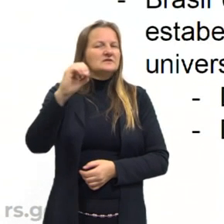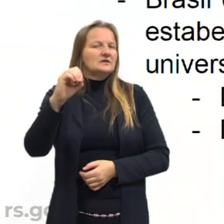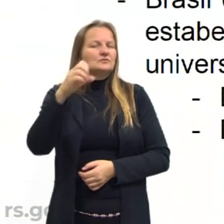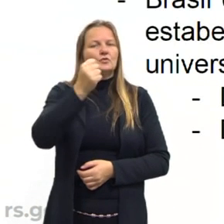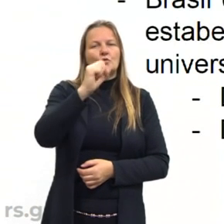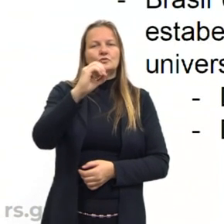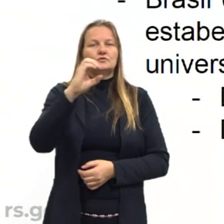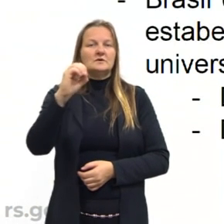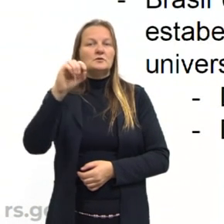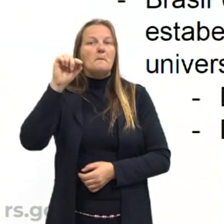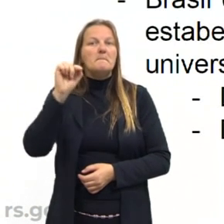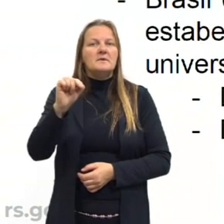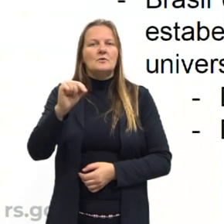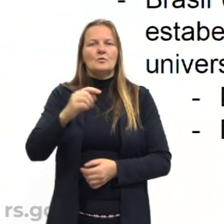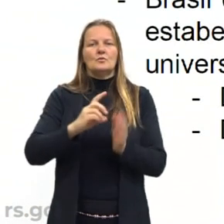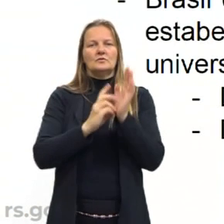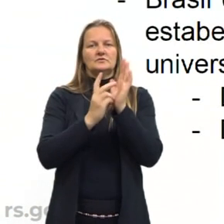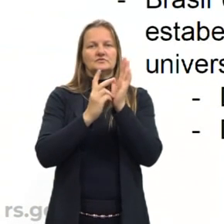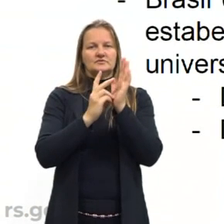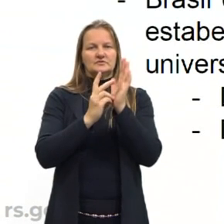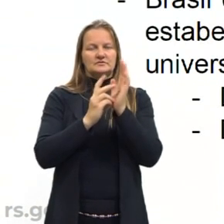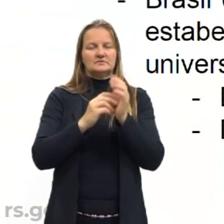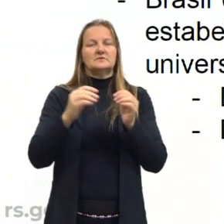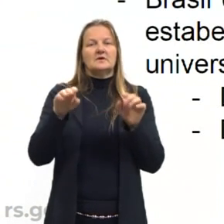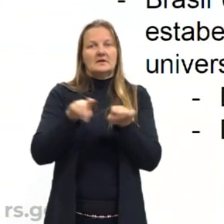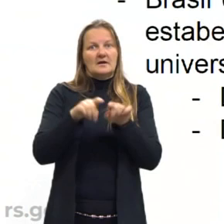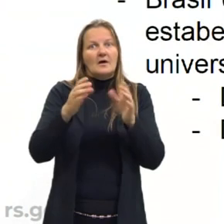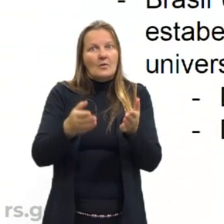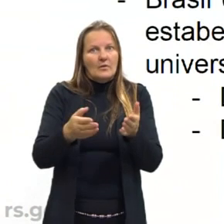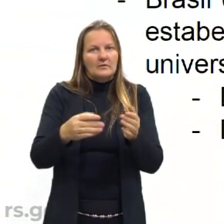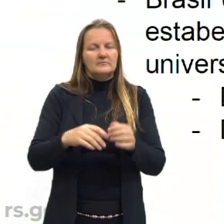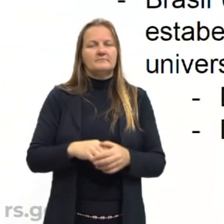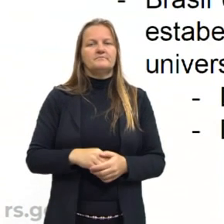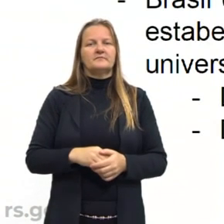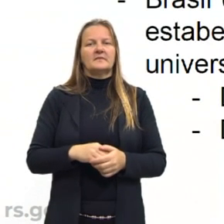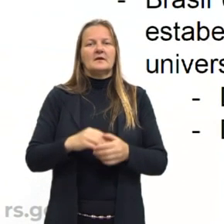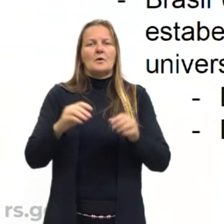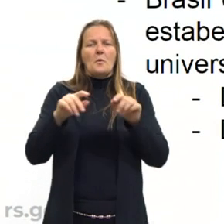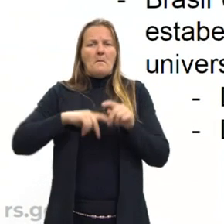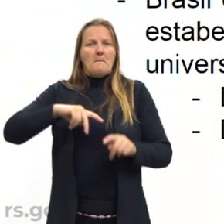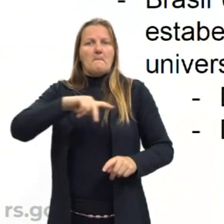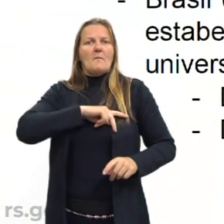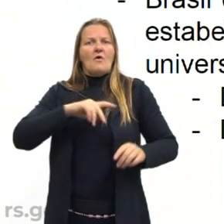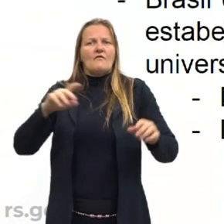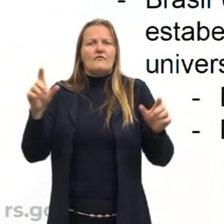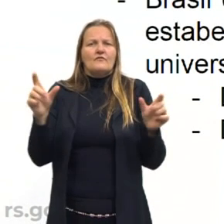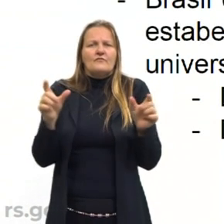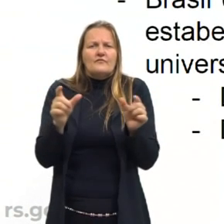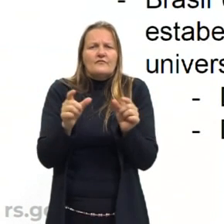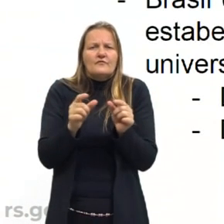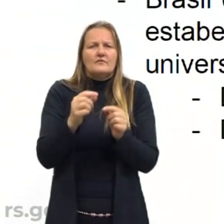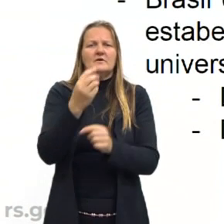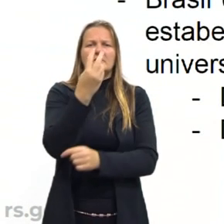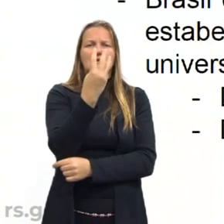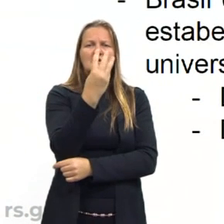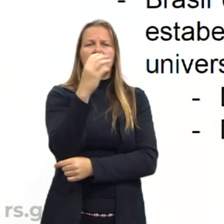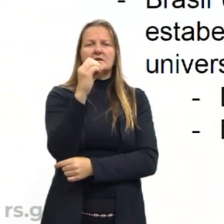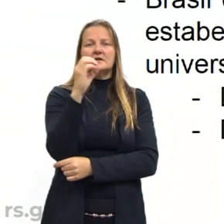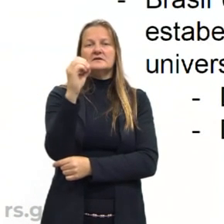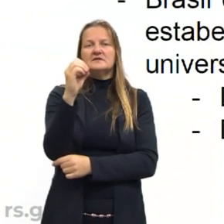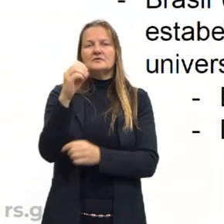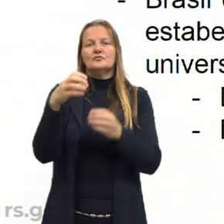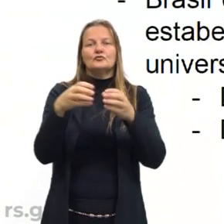uma diminuição muito grande dessa população e que também esses povos foram reduzidos para em torno de 100, 300 povos